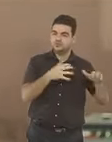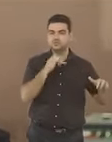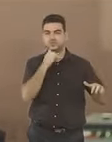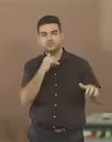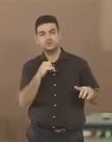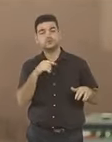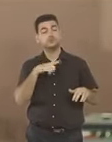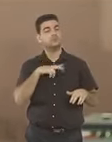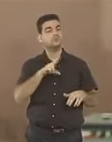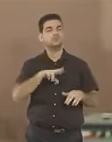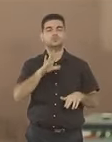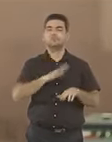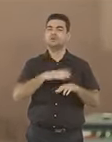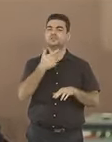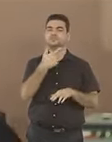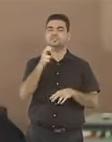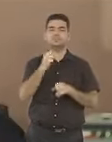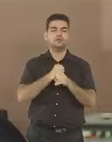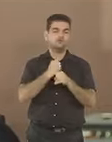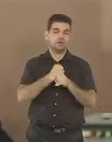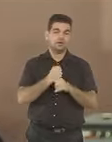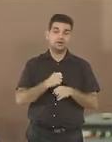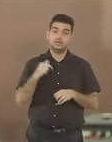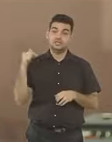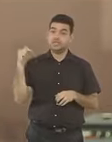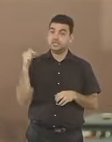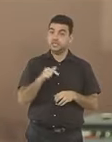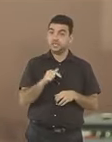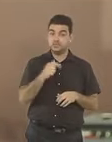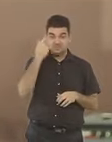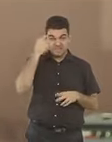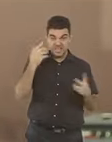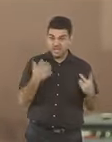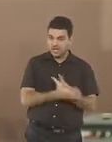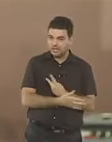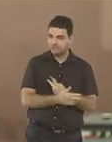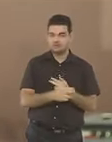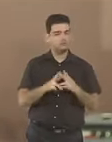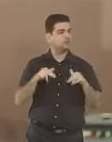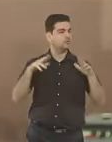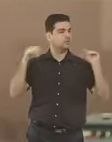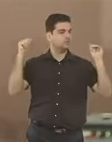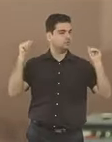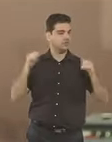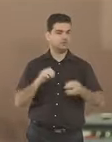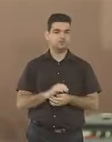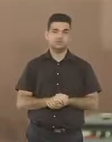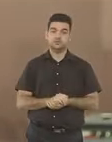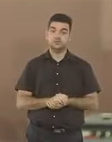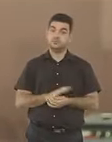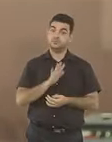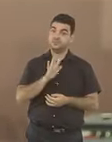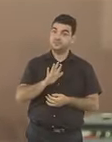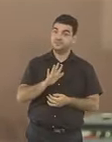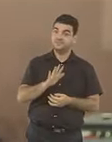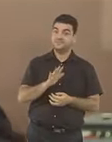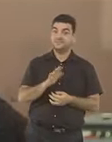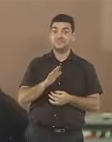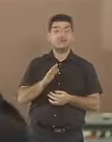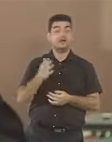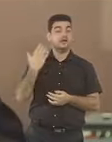adotadas há 25 anos e jamais ocorreu qualquer caso de fraude comprovada. Ao contrário,